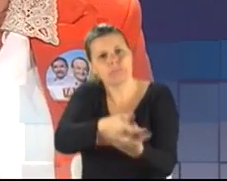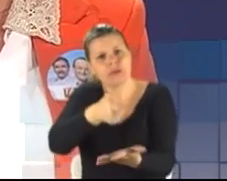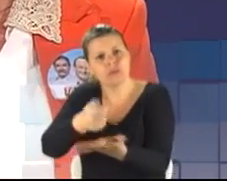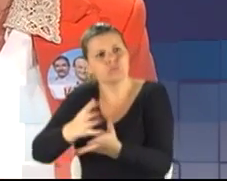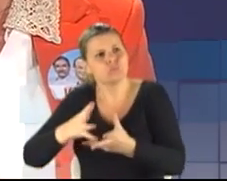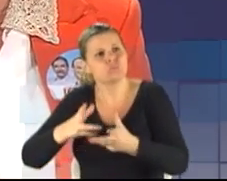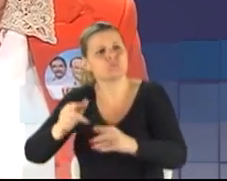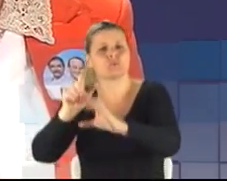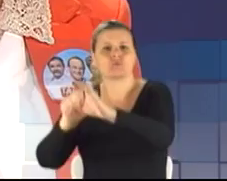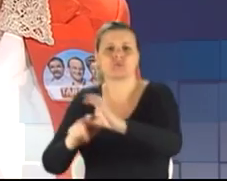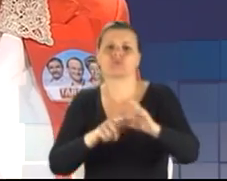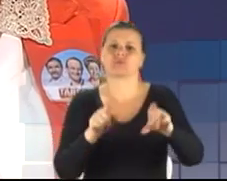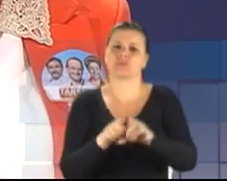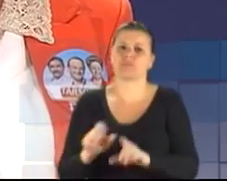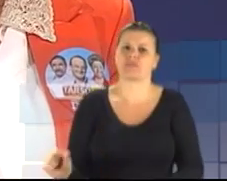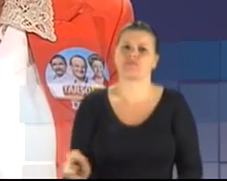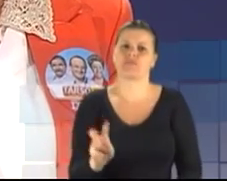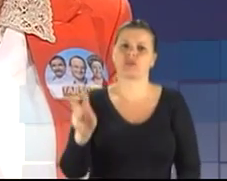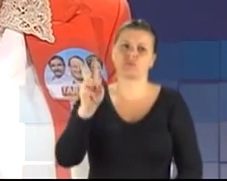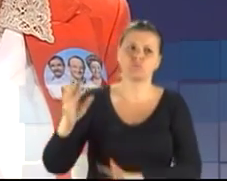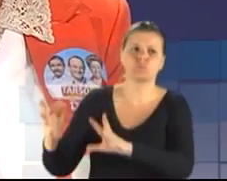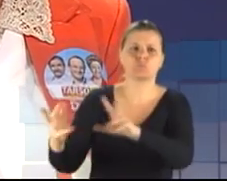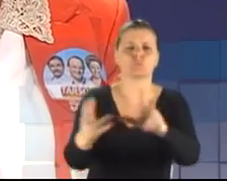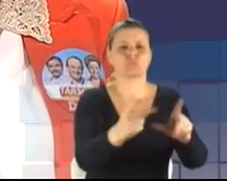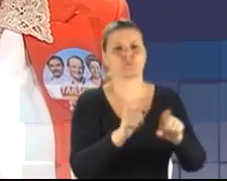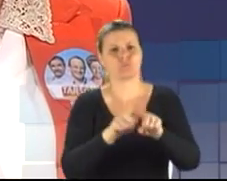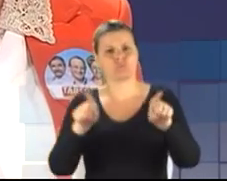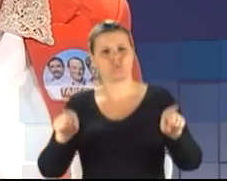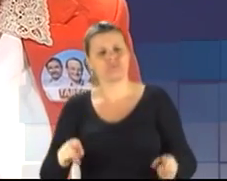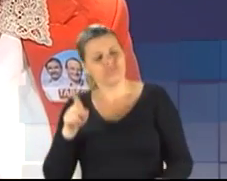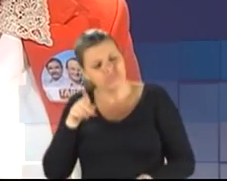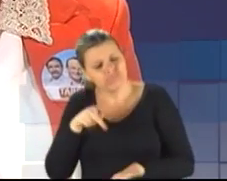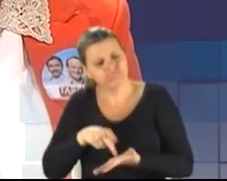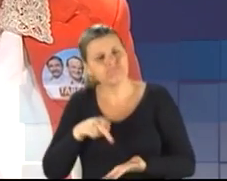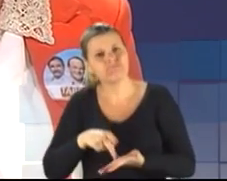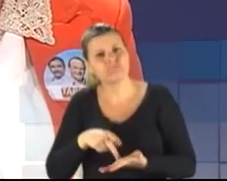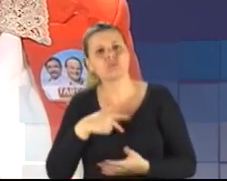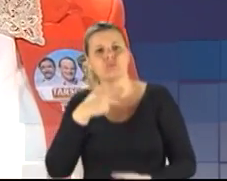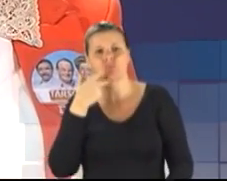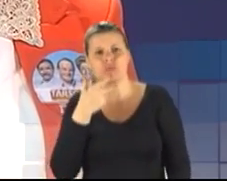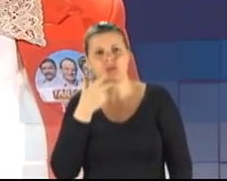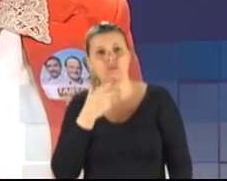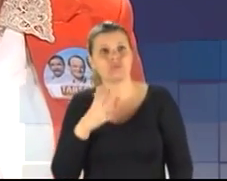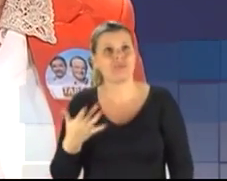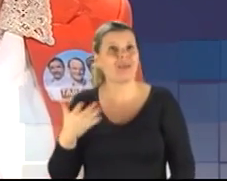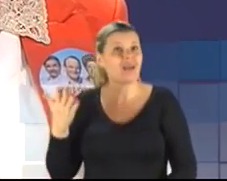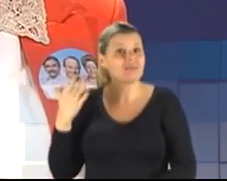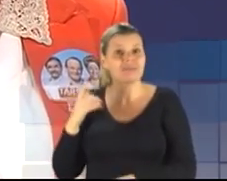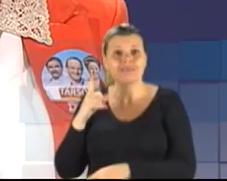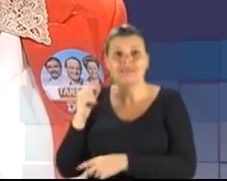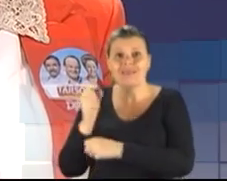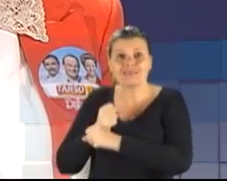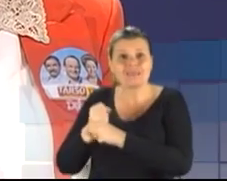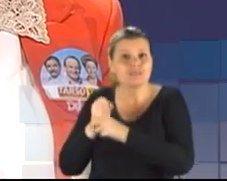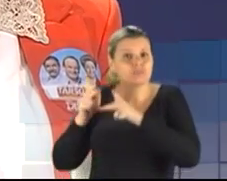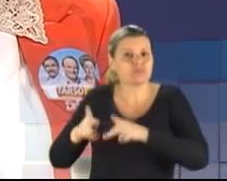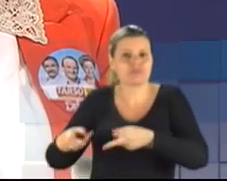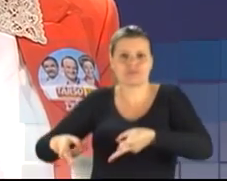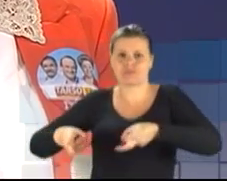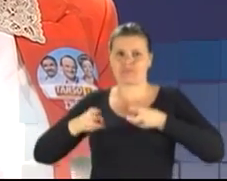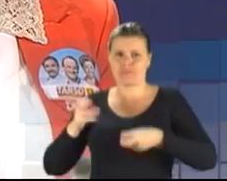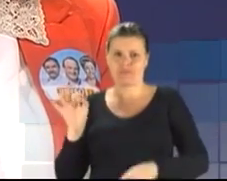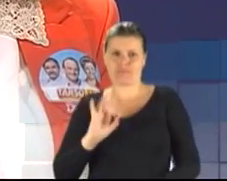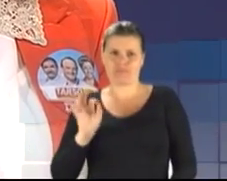valorizando os nossos servidores e que, de verdade, reafirmo, mais de 10 anos não recebiam os seus